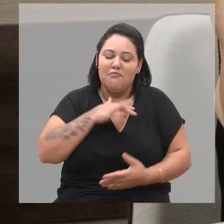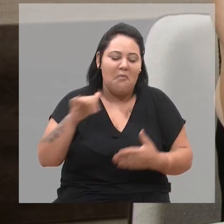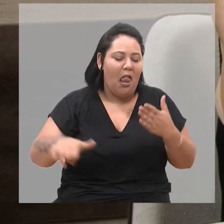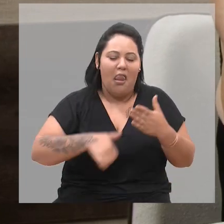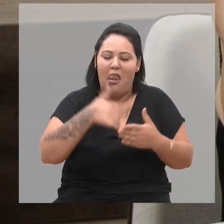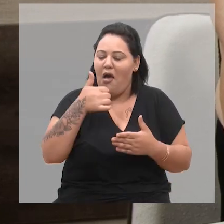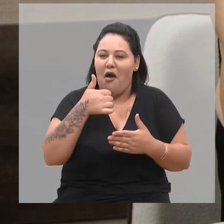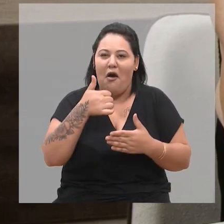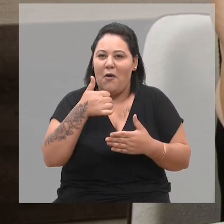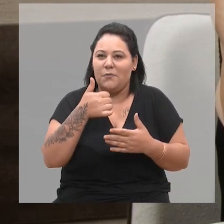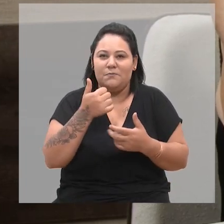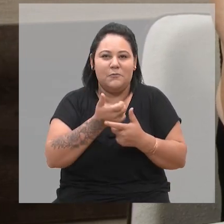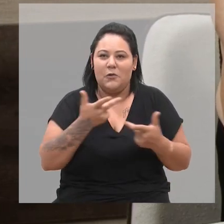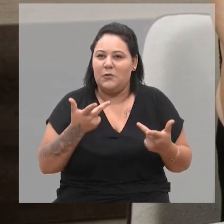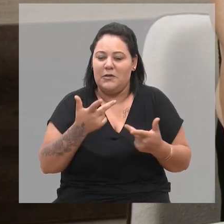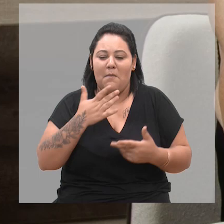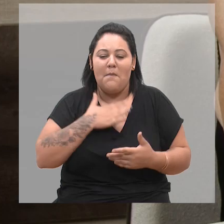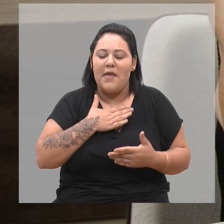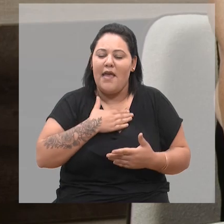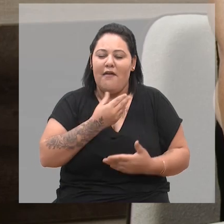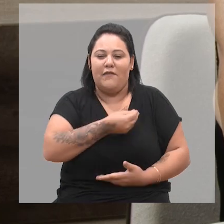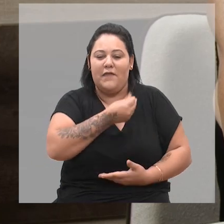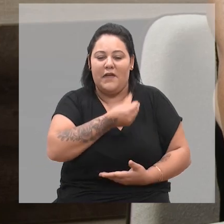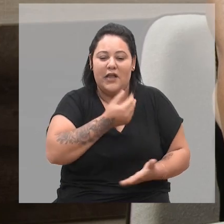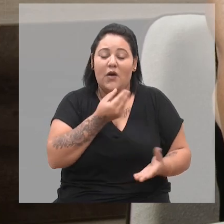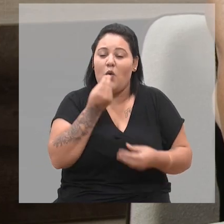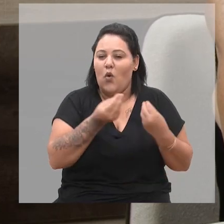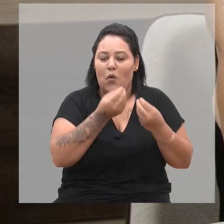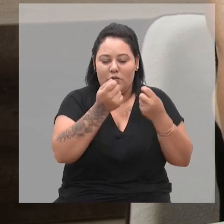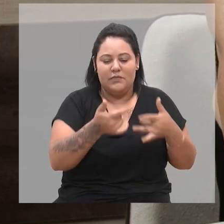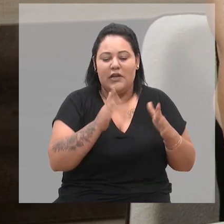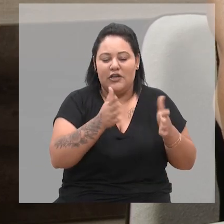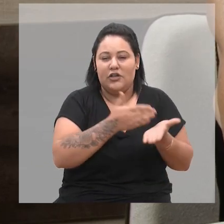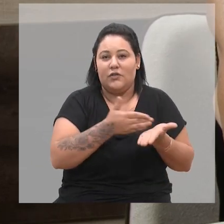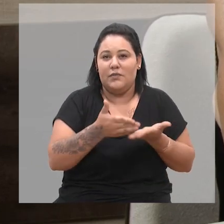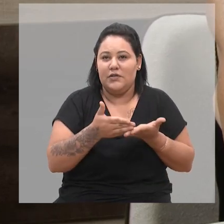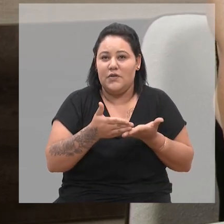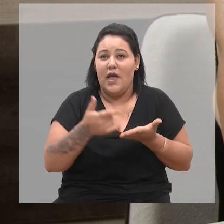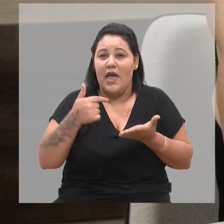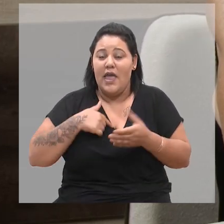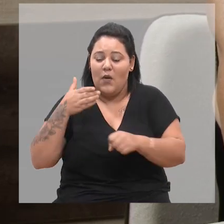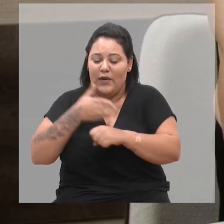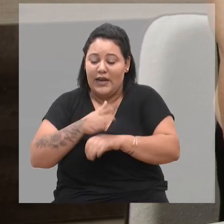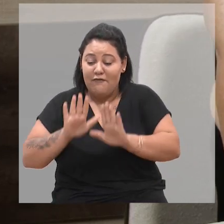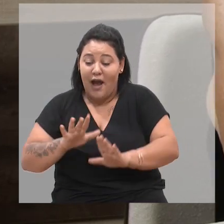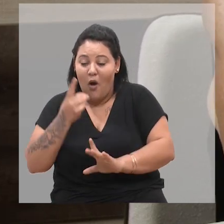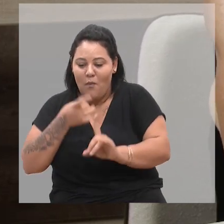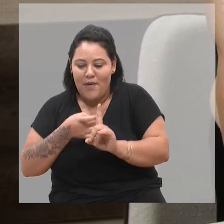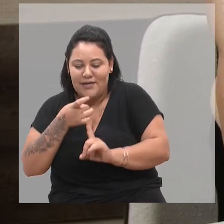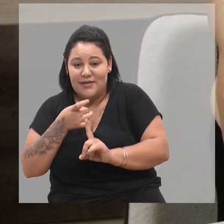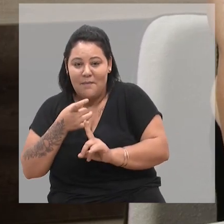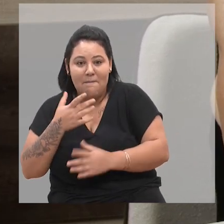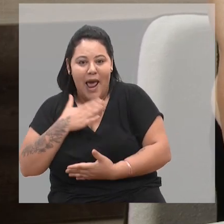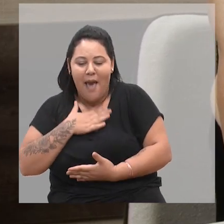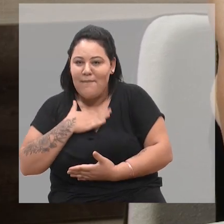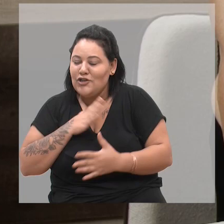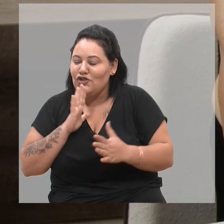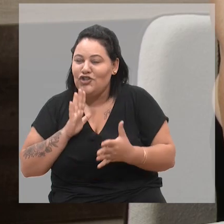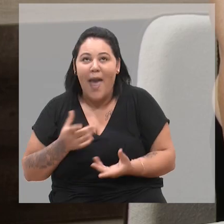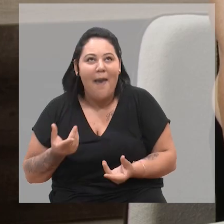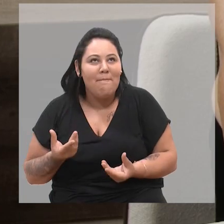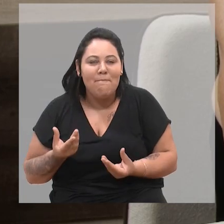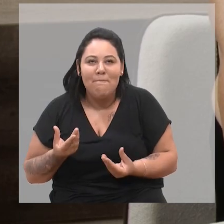das melhores coisas, como eu falei no começo, de eu poder ter entrado e ficando um mês. Para mim, um mês já é bastante. Para mim,